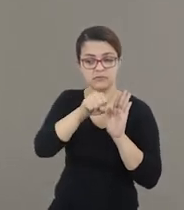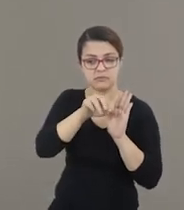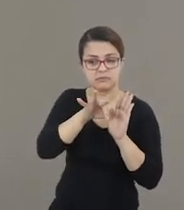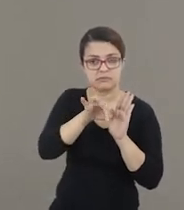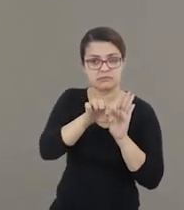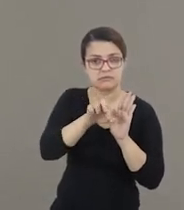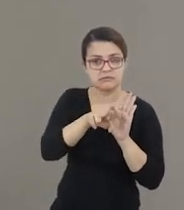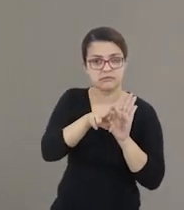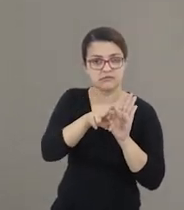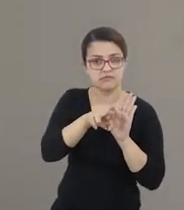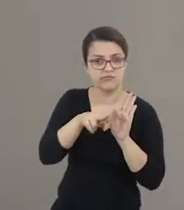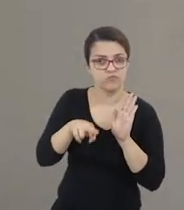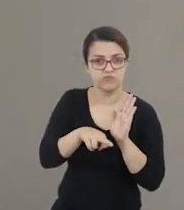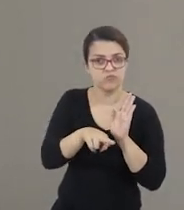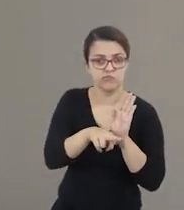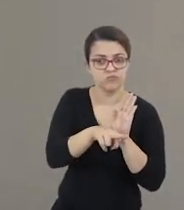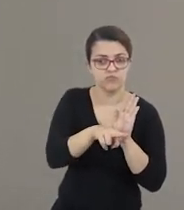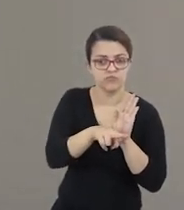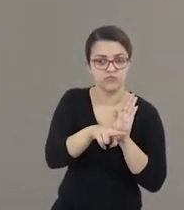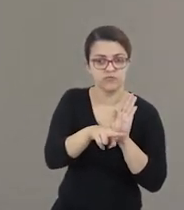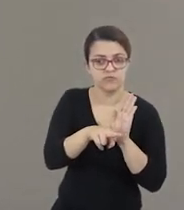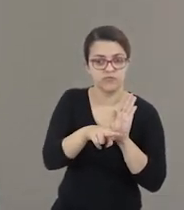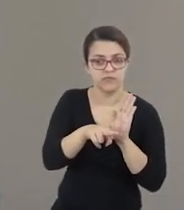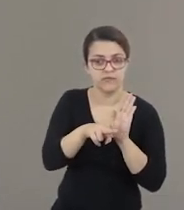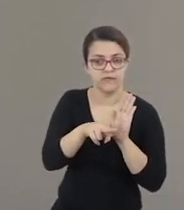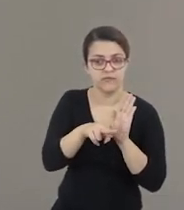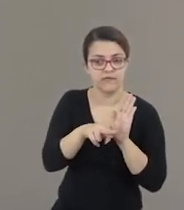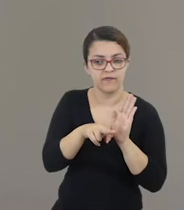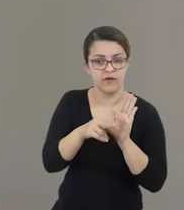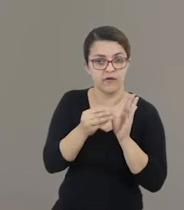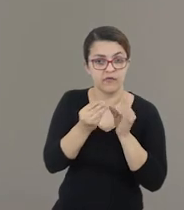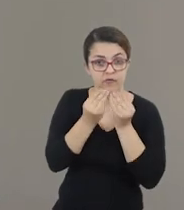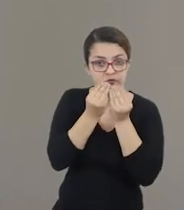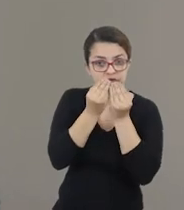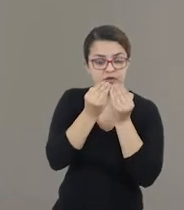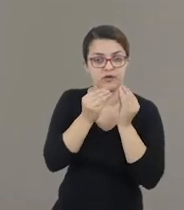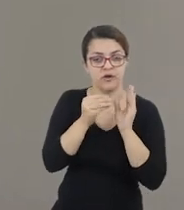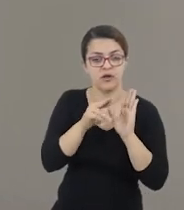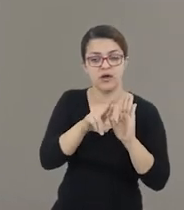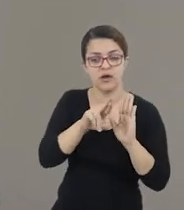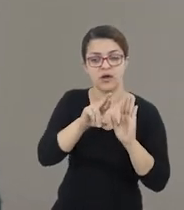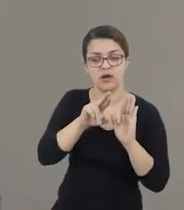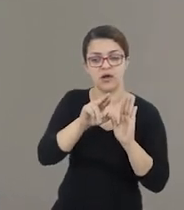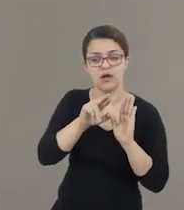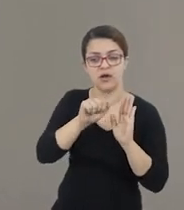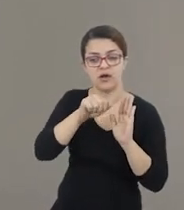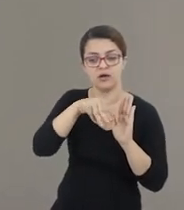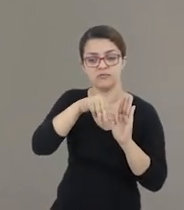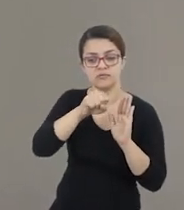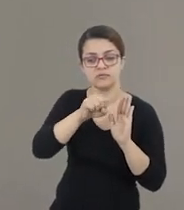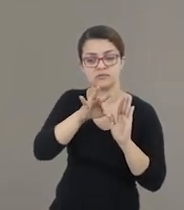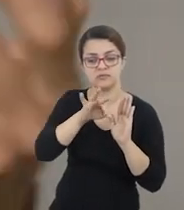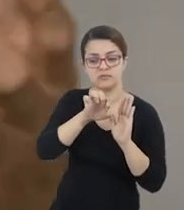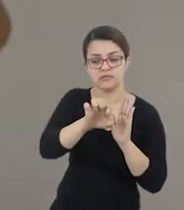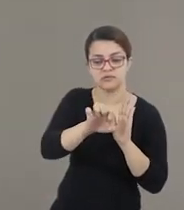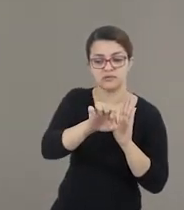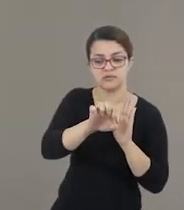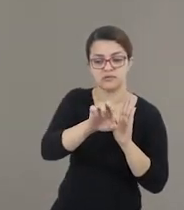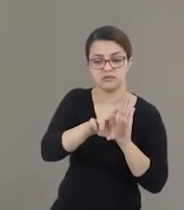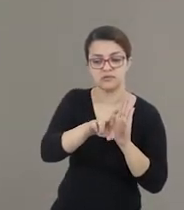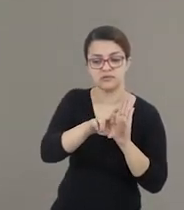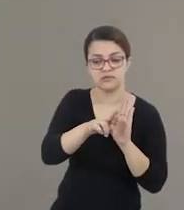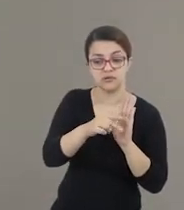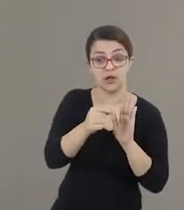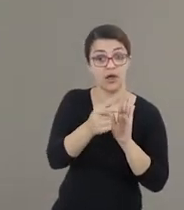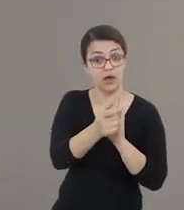parece meio que um ratinho, né? Mas não, nós chamamos ele de hamster. Repete comigo, hamster, muito